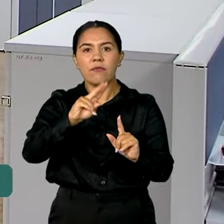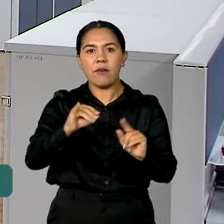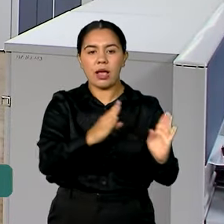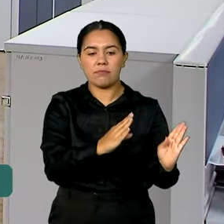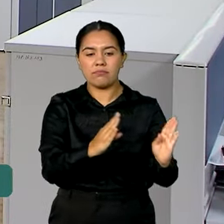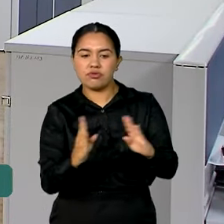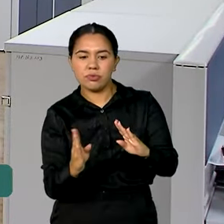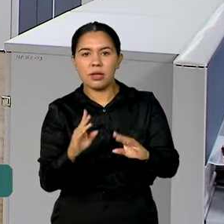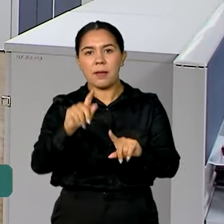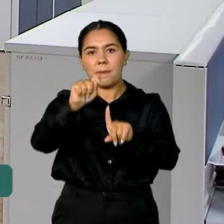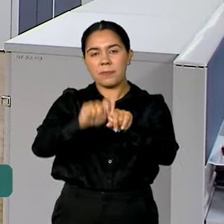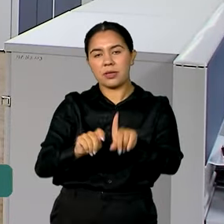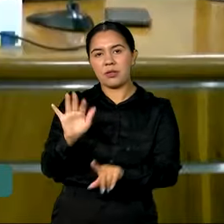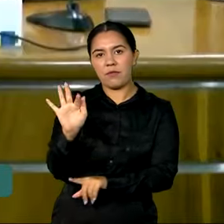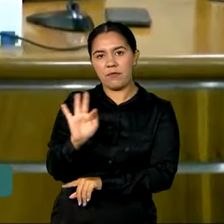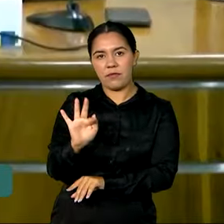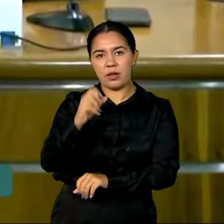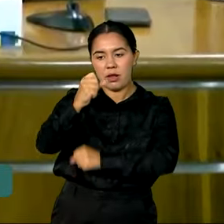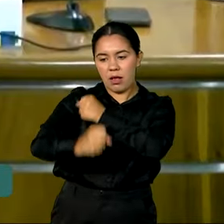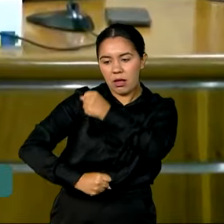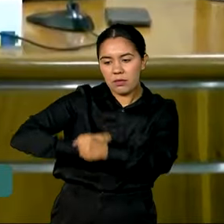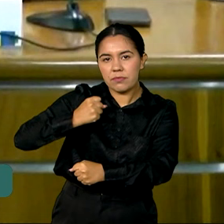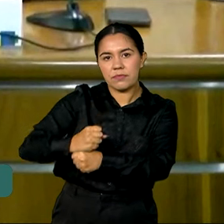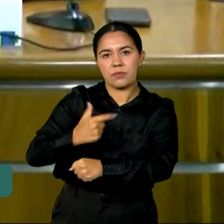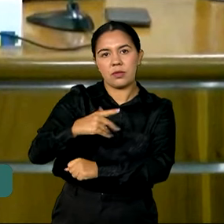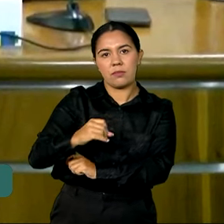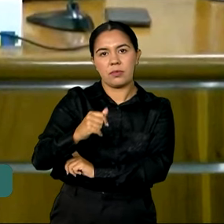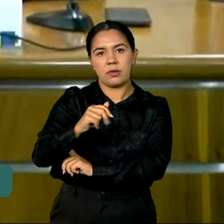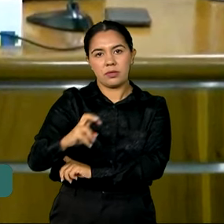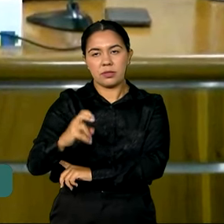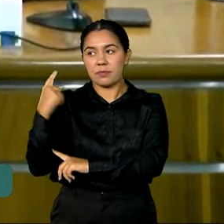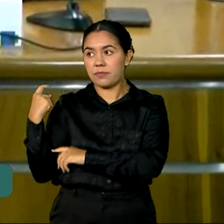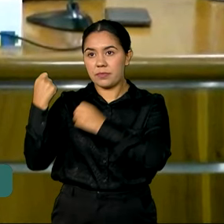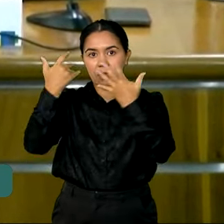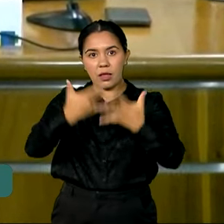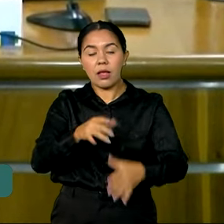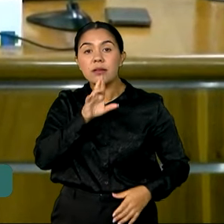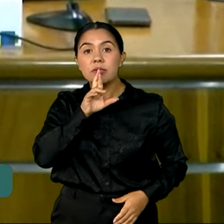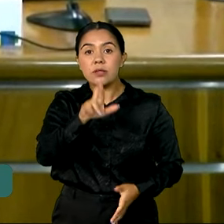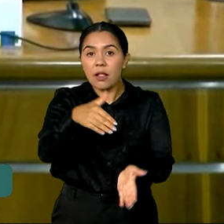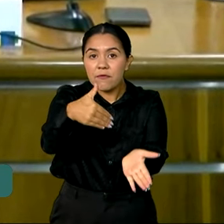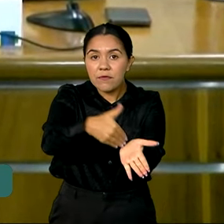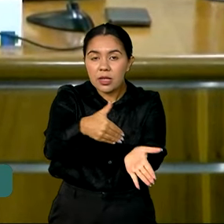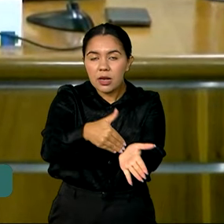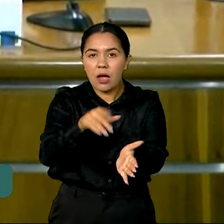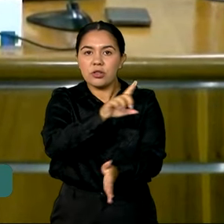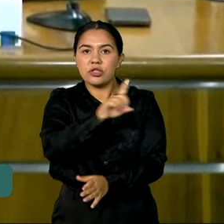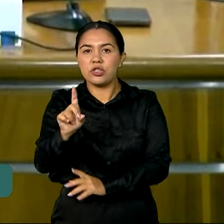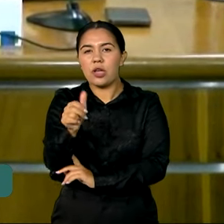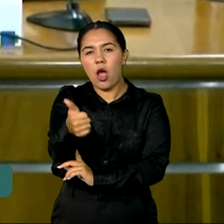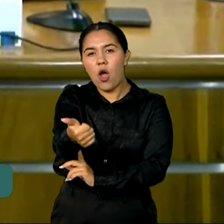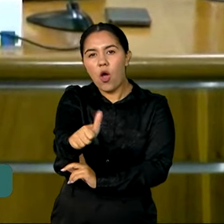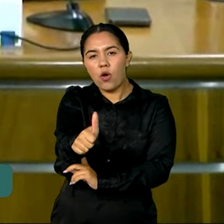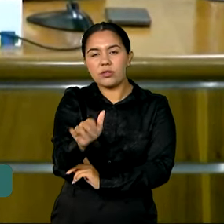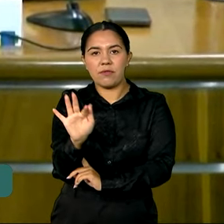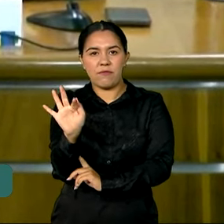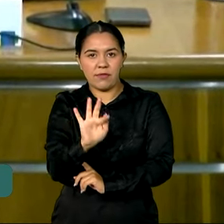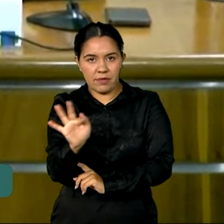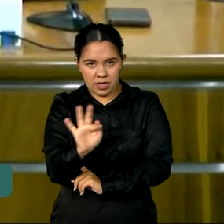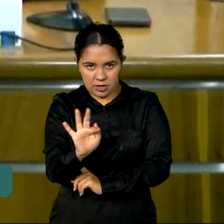fevereiro de 2025. O resultado final está previsto para 11 de fevereiro a partir de agora e